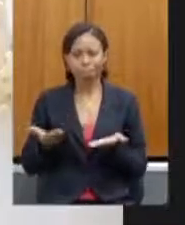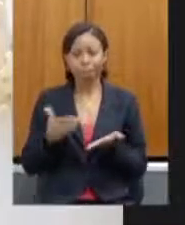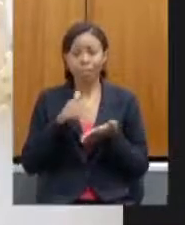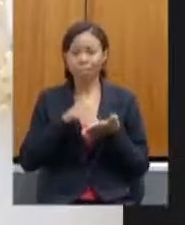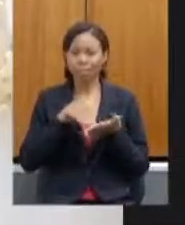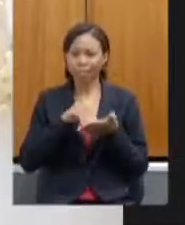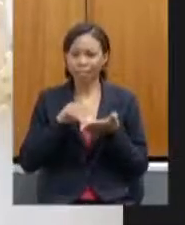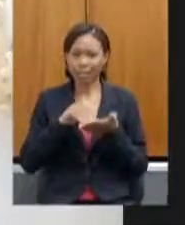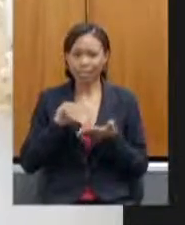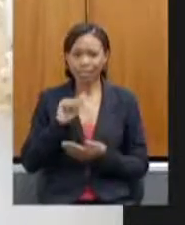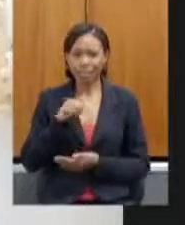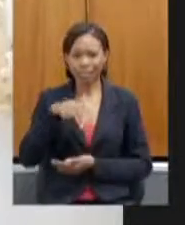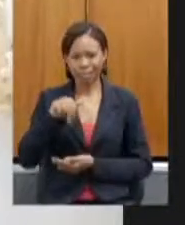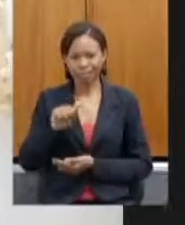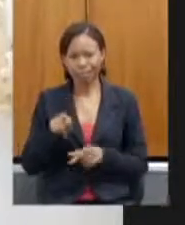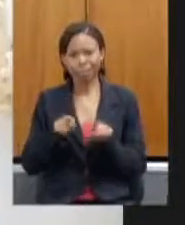Ana.